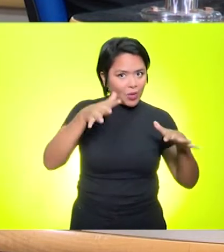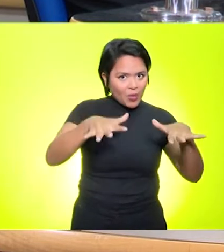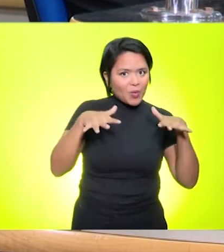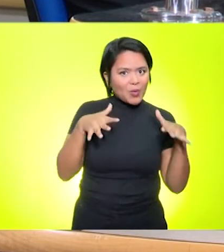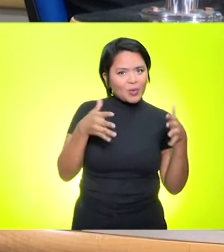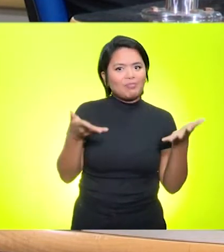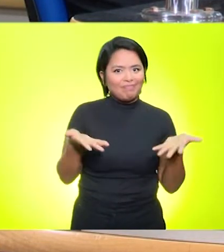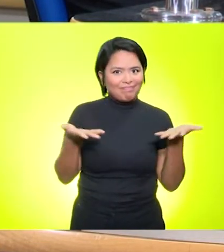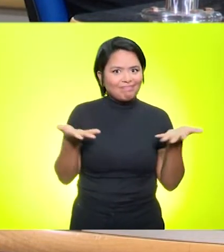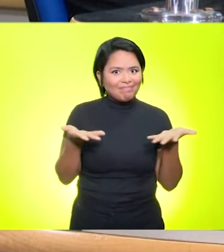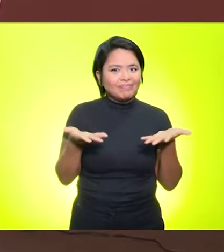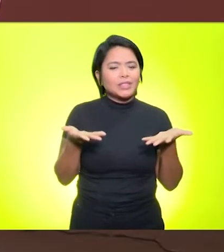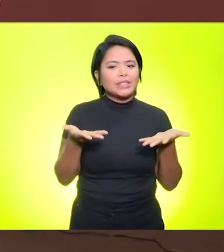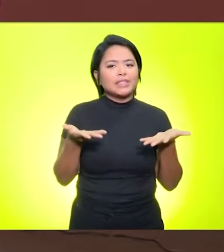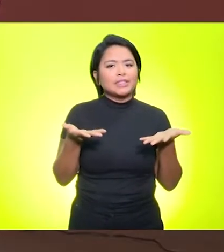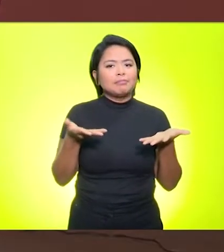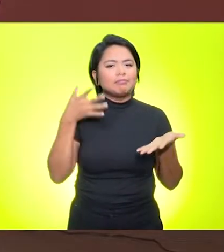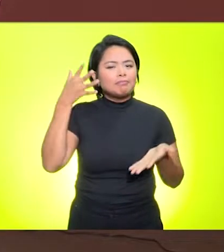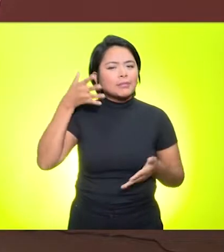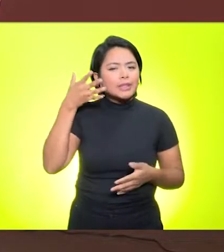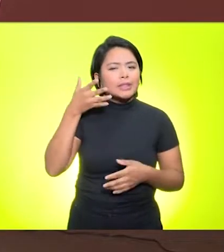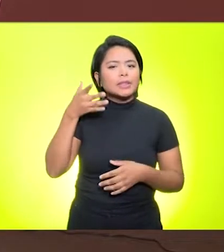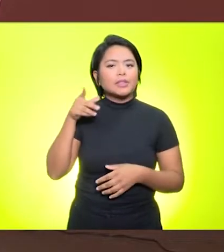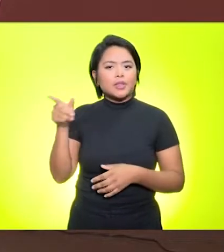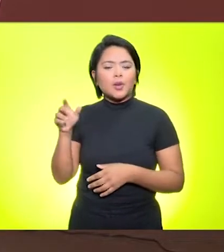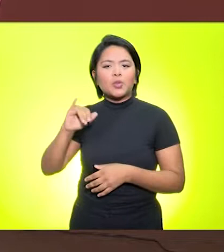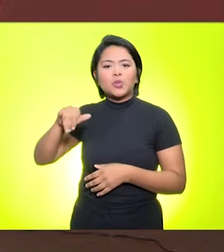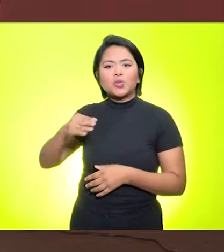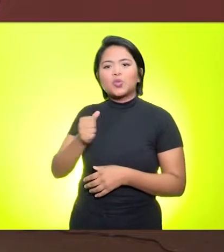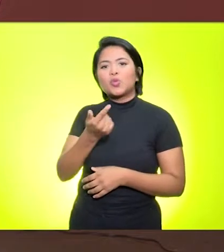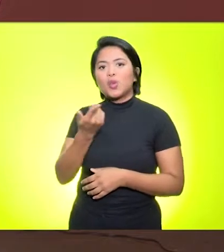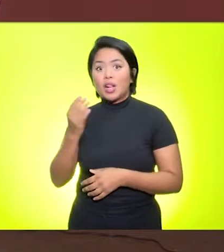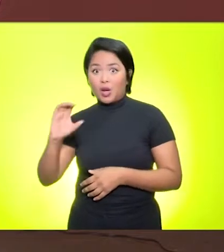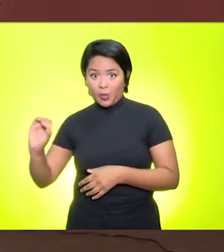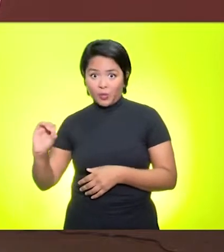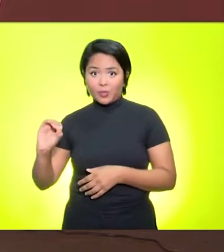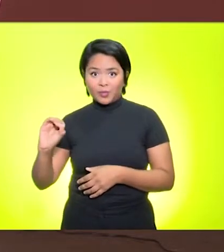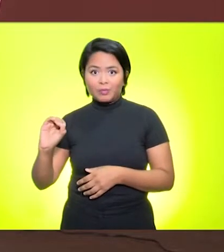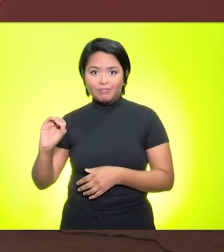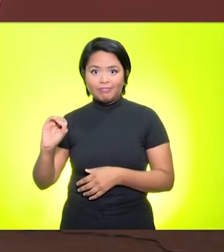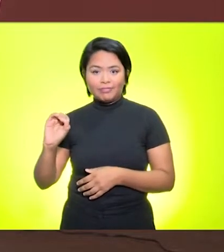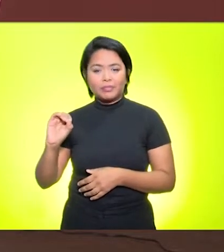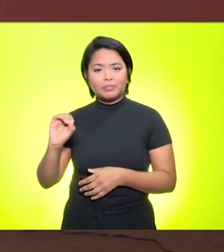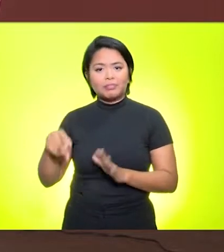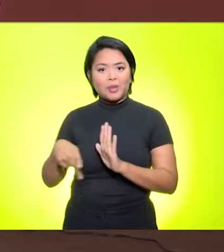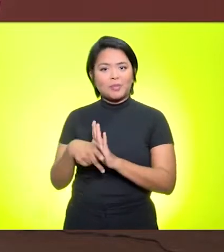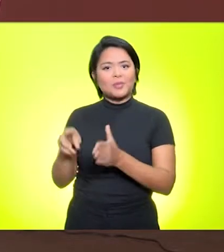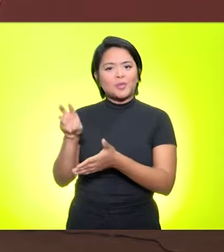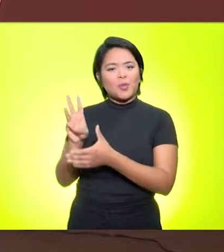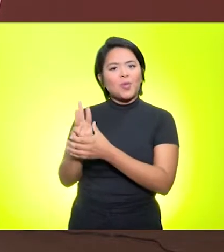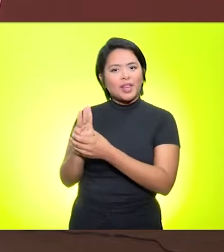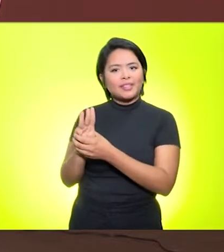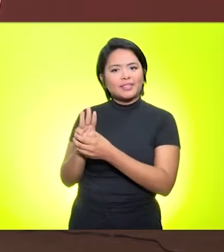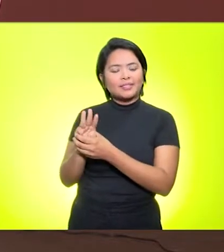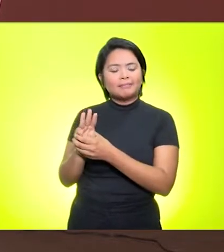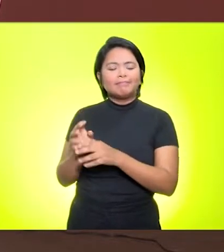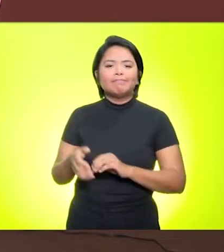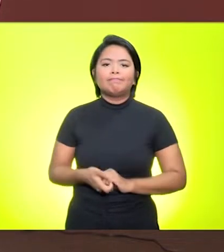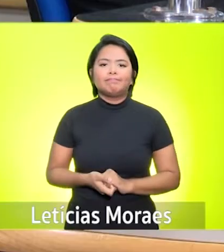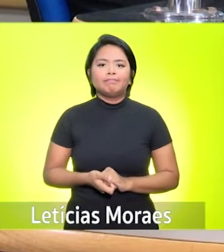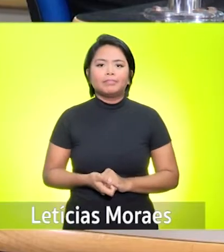ministrada pelo professor João Batista Botentuí, na Universidade Federal de Roraima.